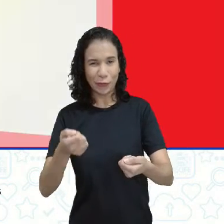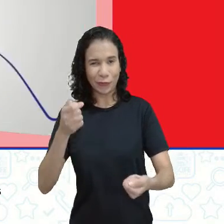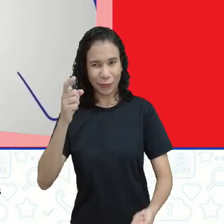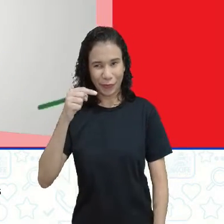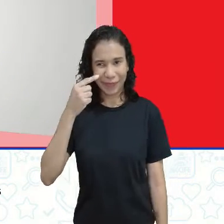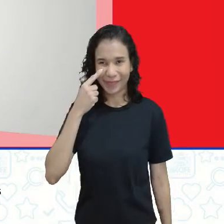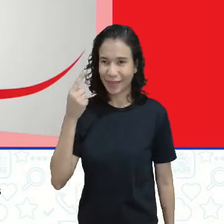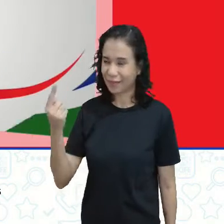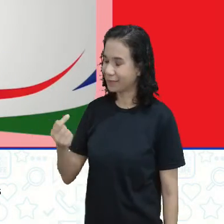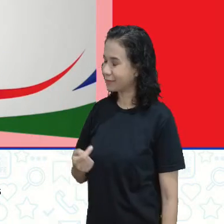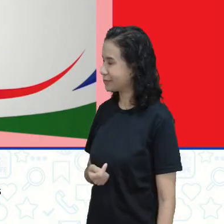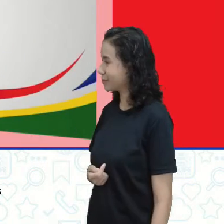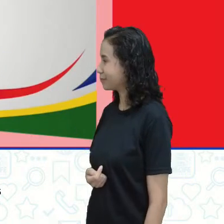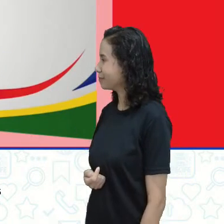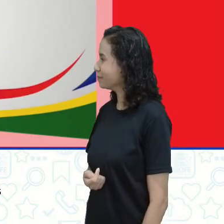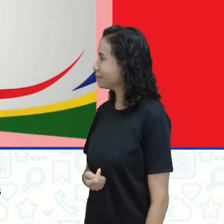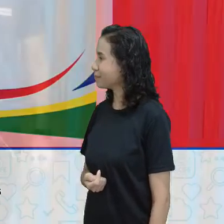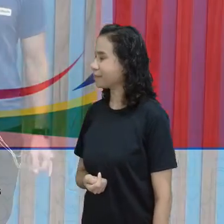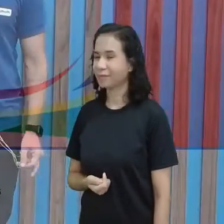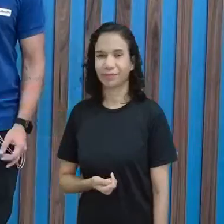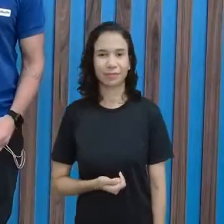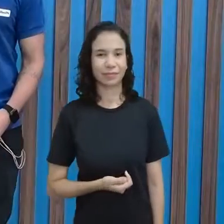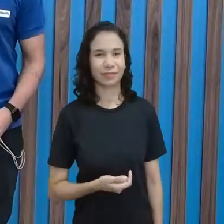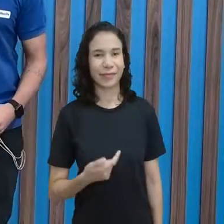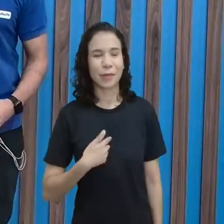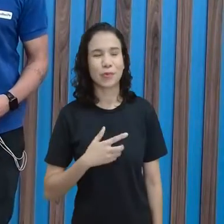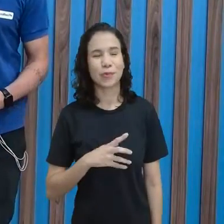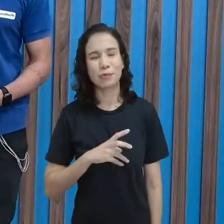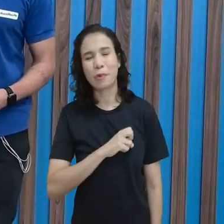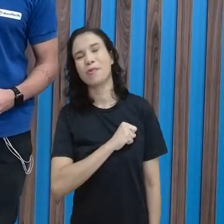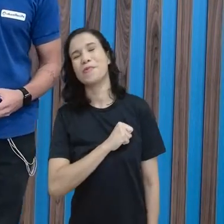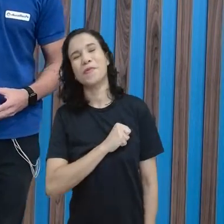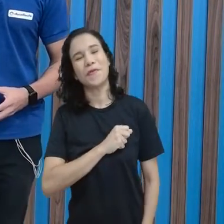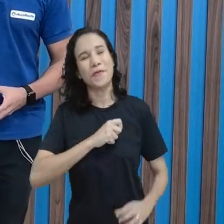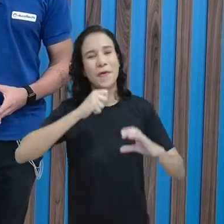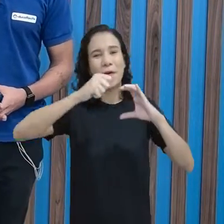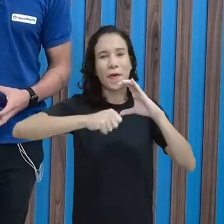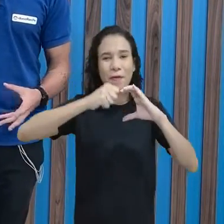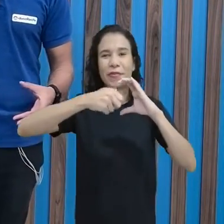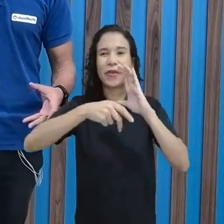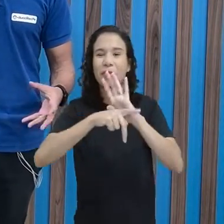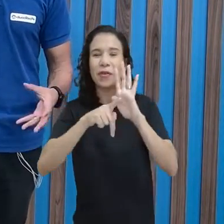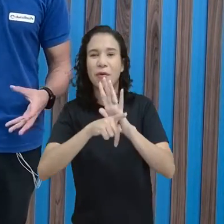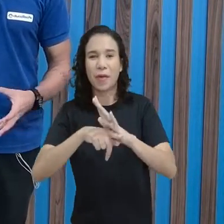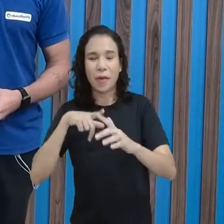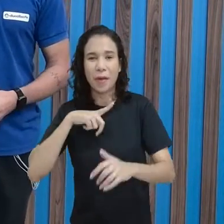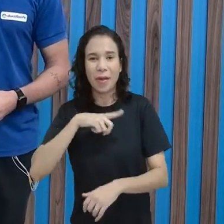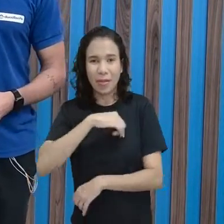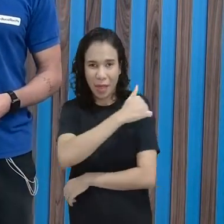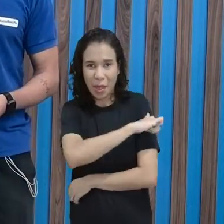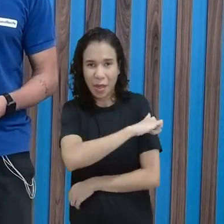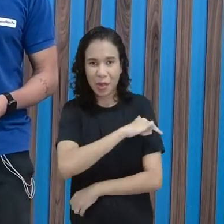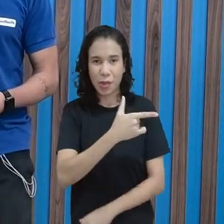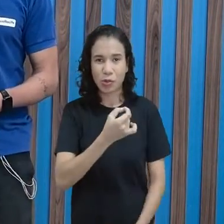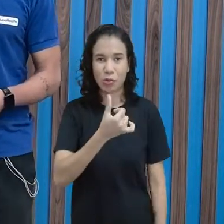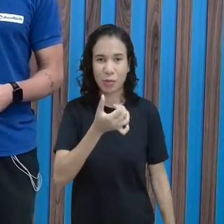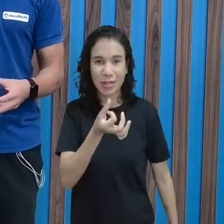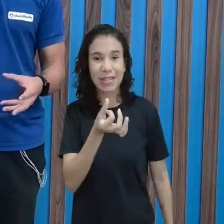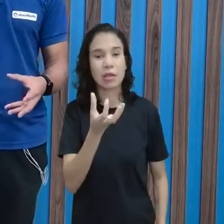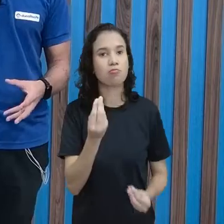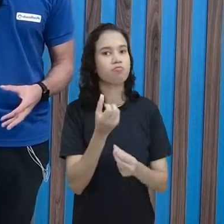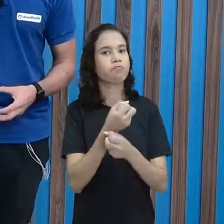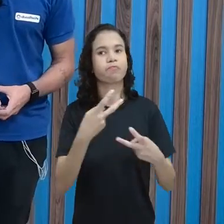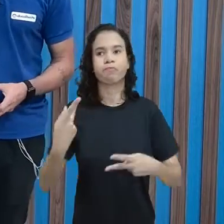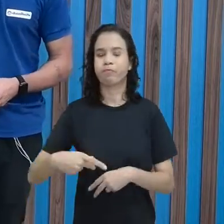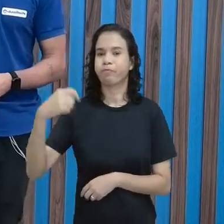Maravilhosas, maravilhosas, né? Eu amo esses vídeos da Rio 2016. Que a gente consegue trazer muita coisa do